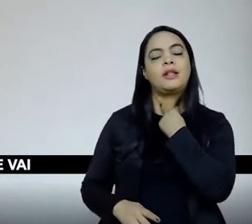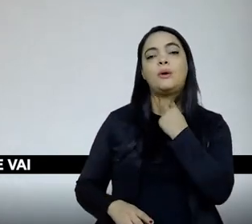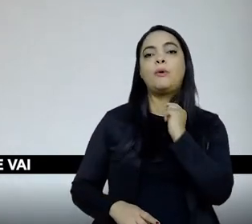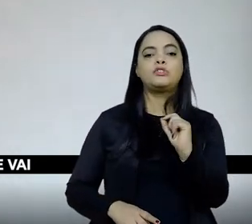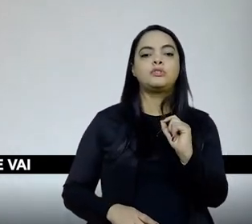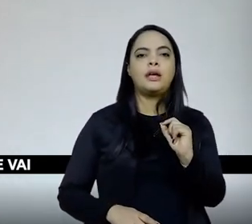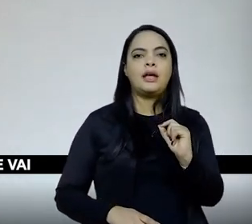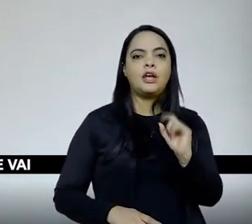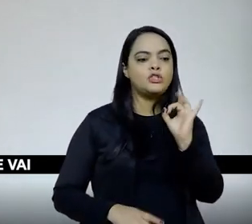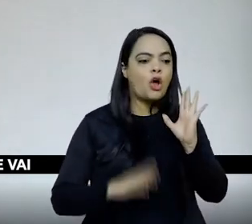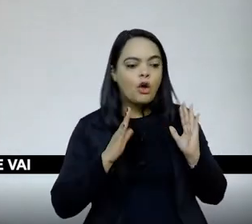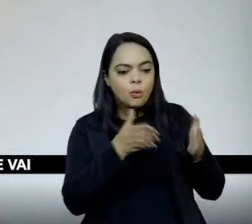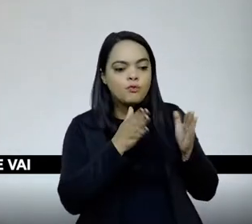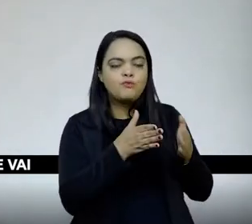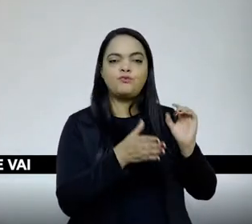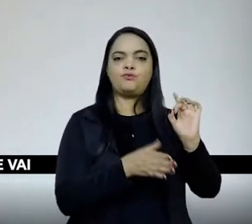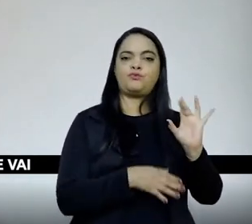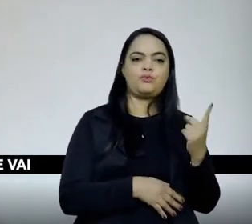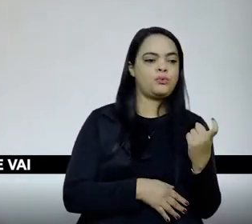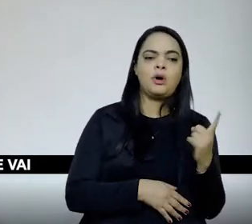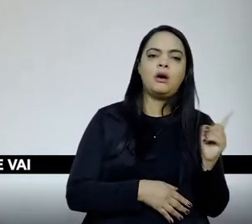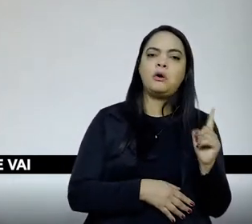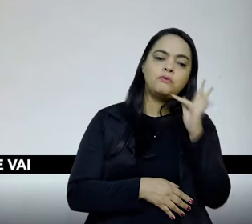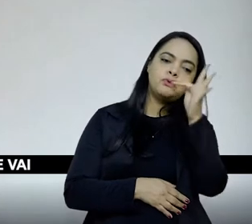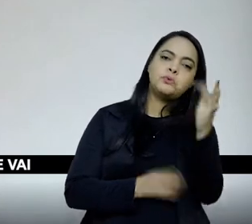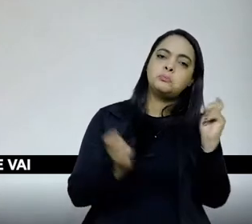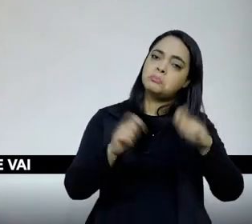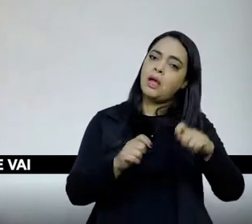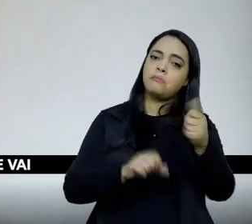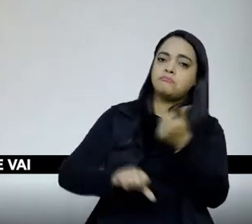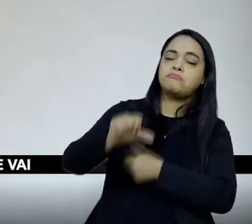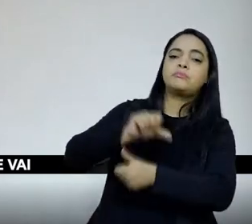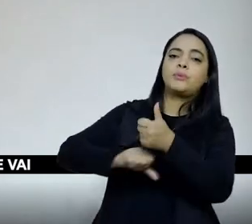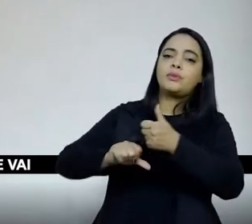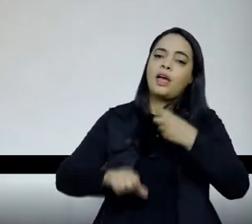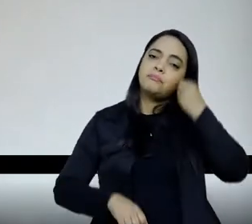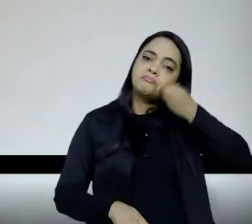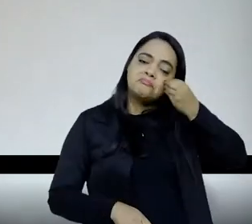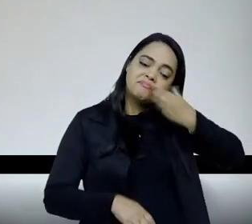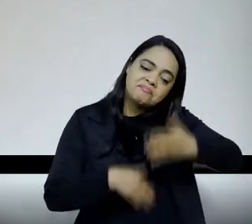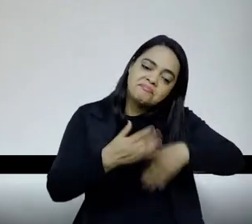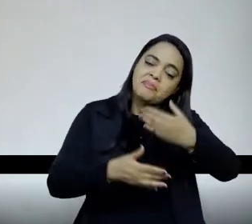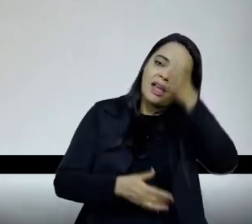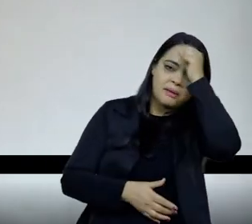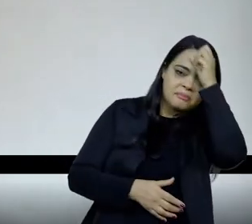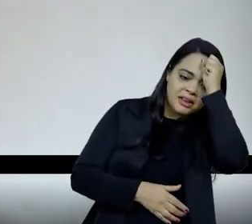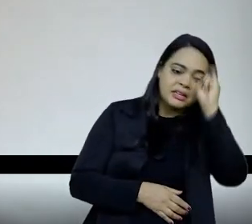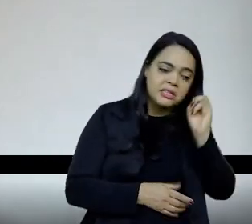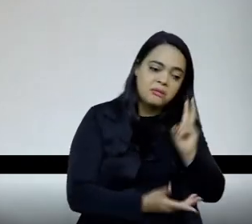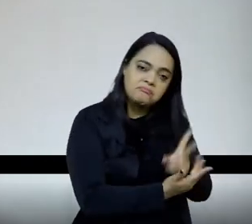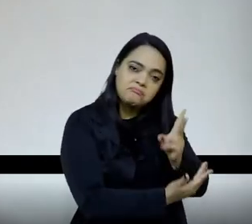absolutizada, é isso que tenho que desde que ela seja também essa ideia de que, na experiência, a gente vai vendo se ela